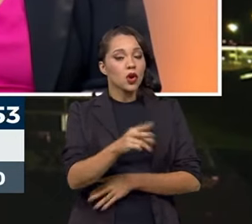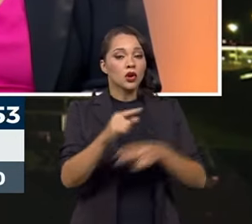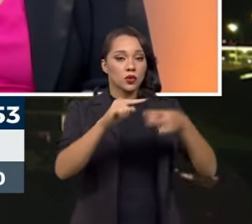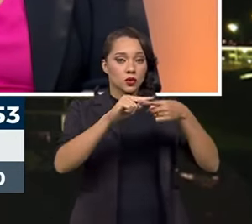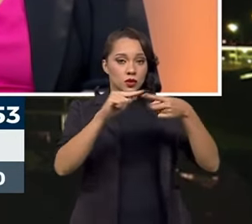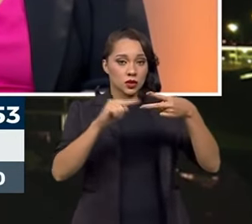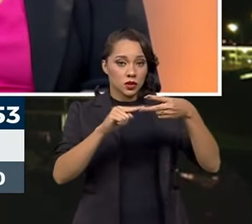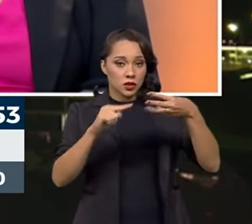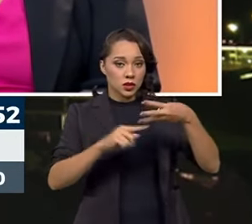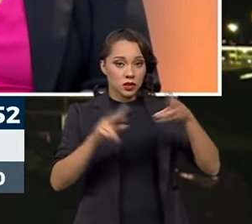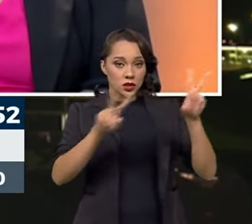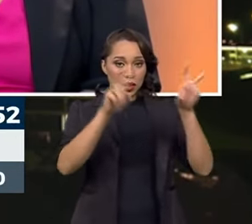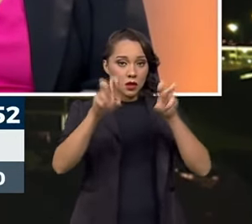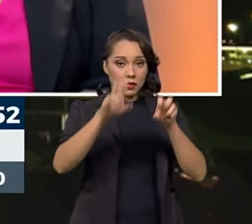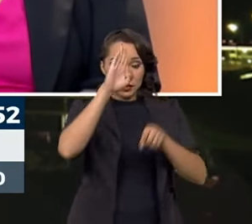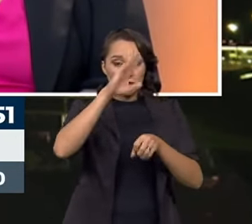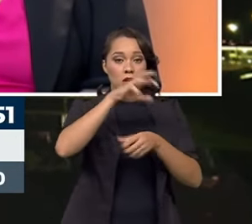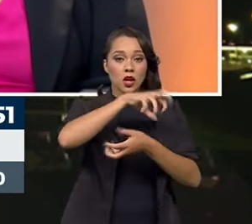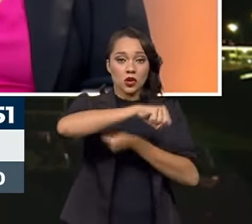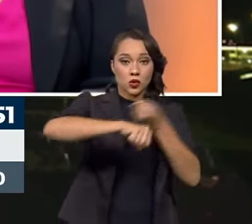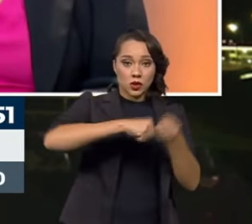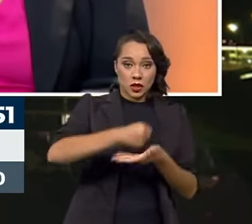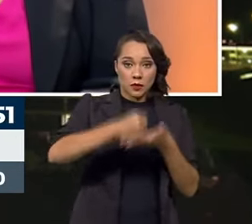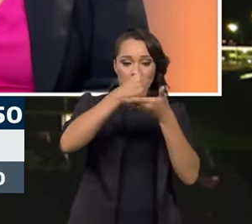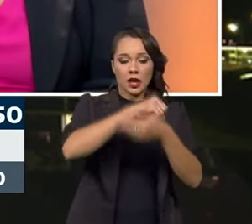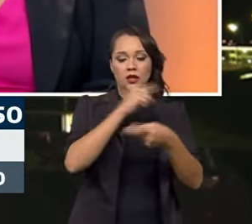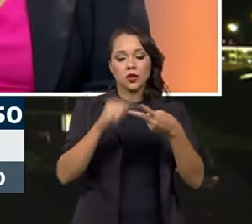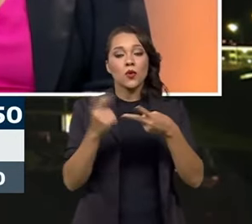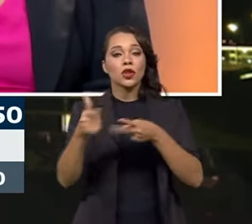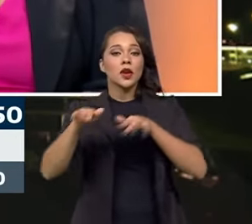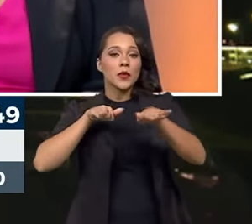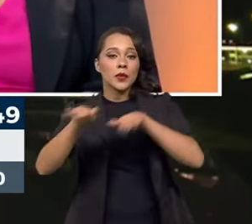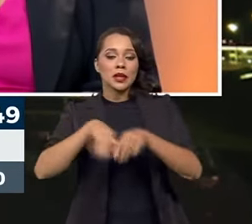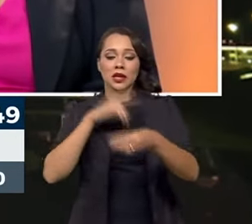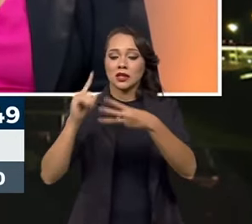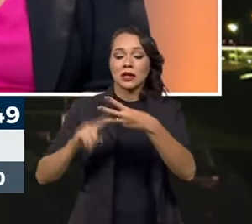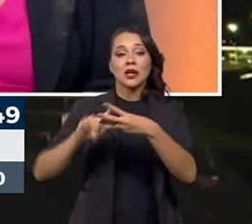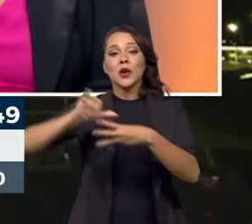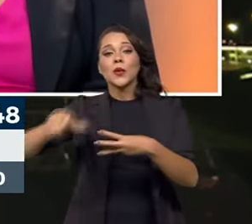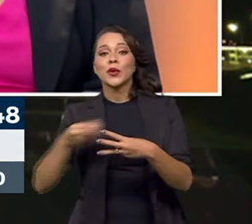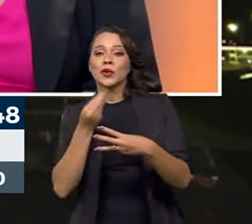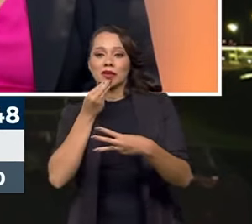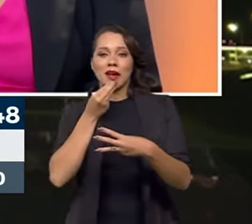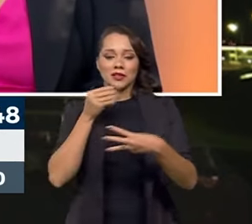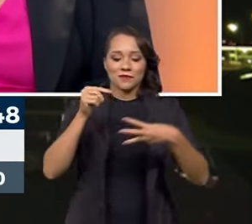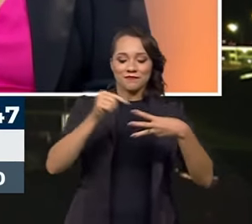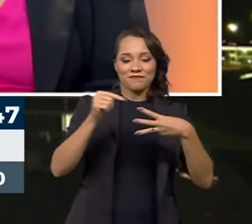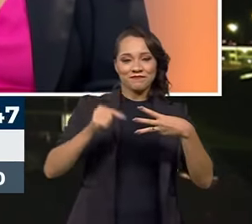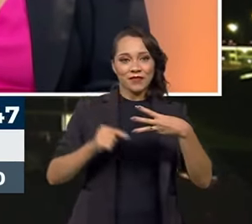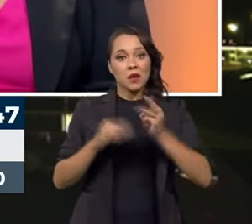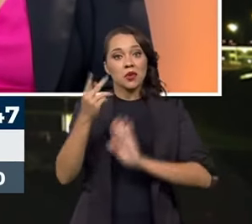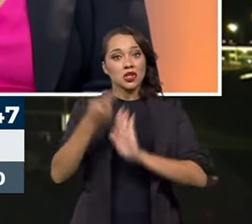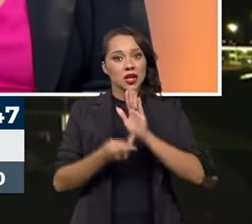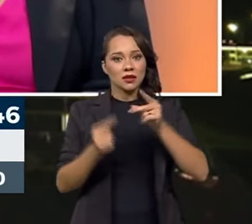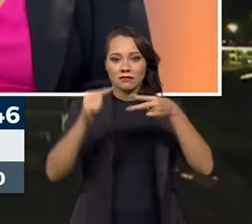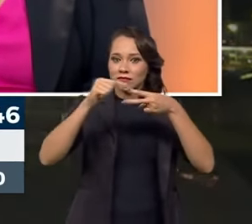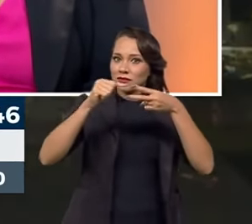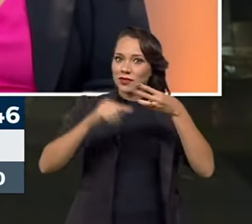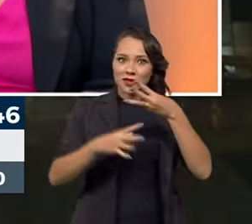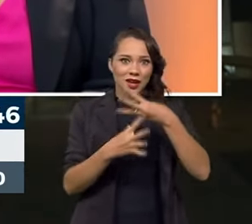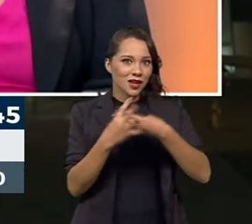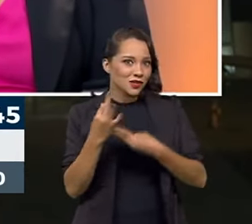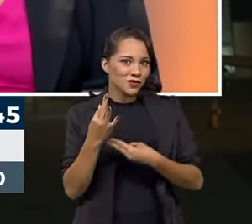principais era a sustentabilidade e o outro era a mobilidade e o terceiro a oportunidade. Então, esse projeto juntava os três,